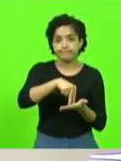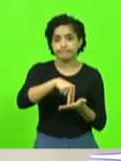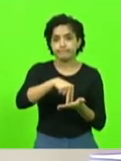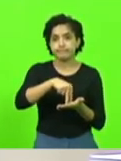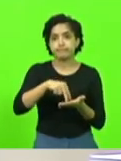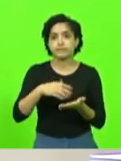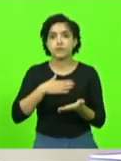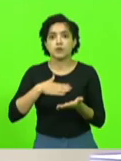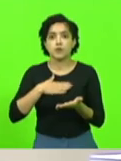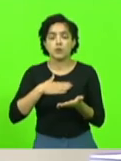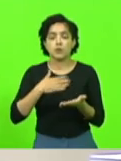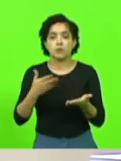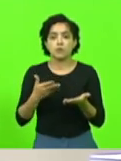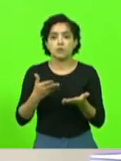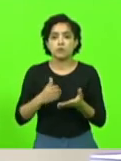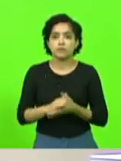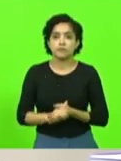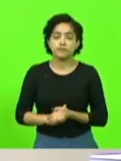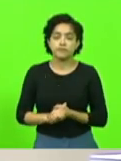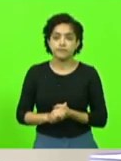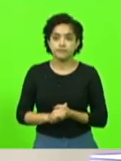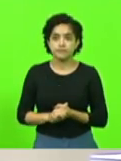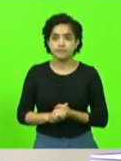em breves comunicações.